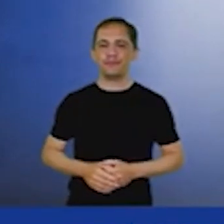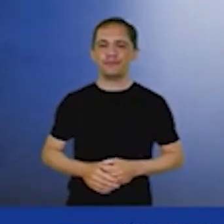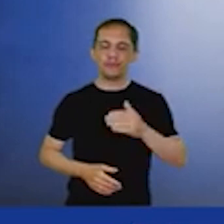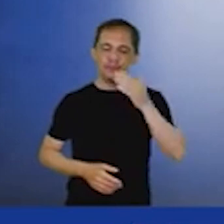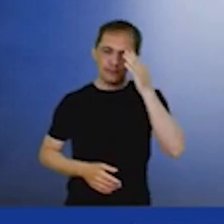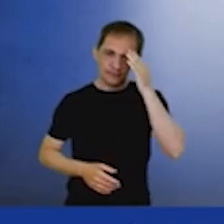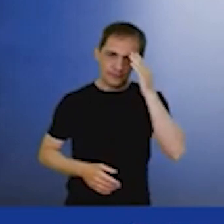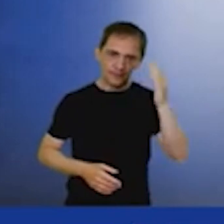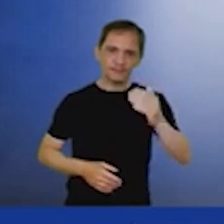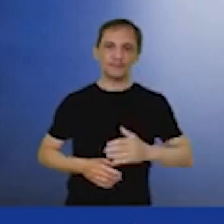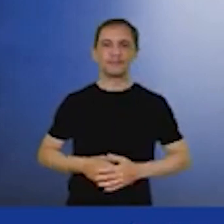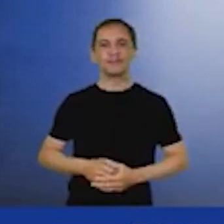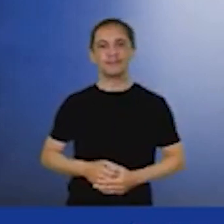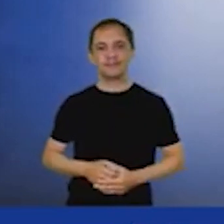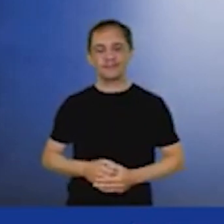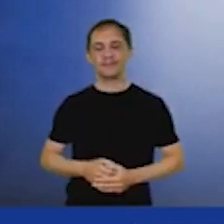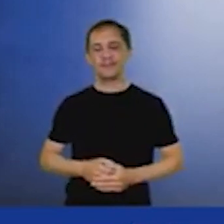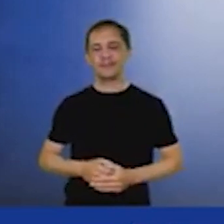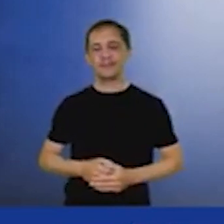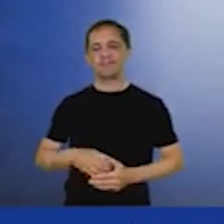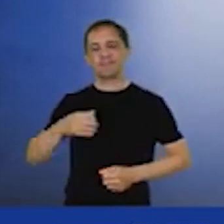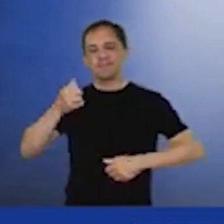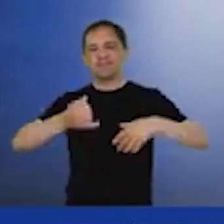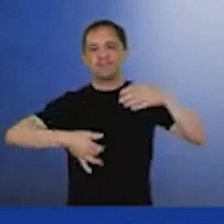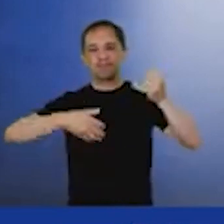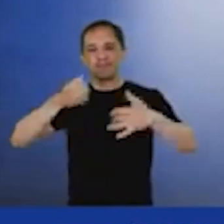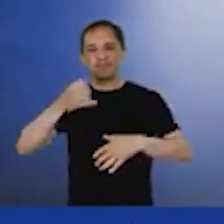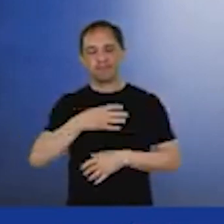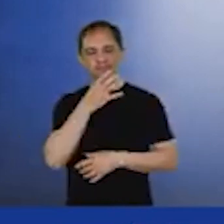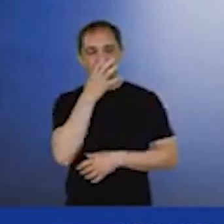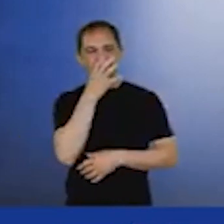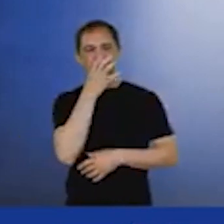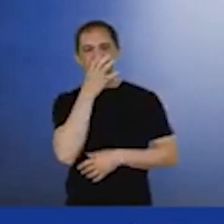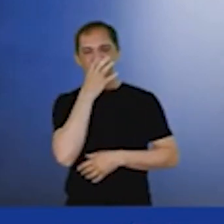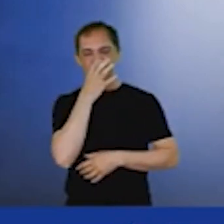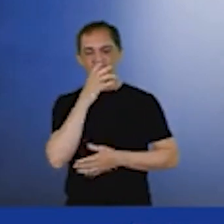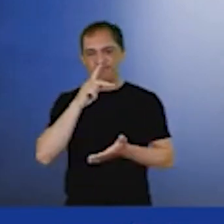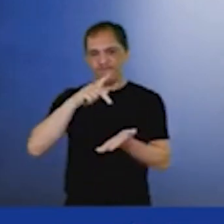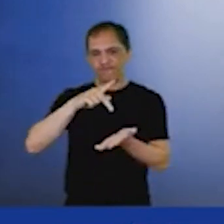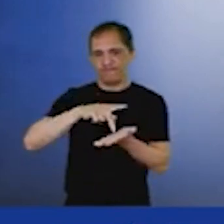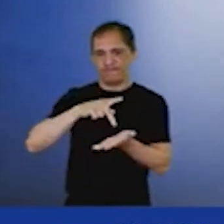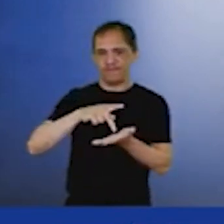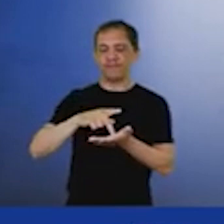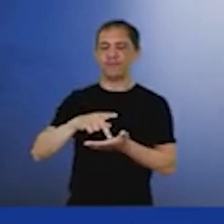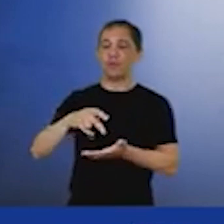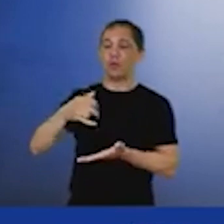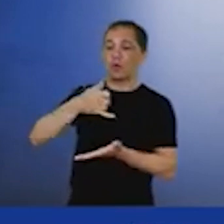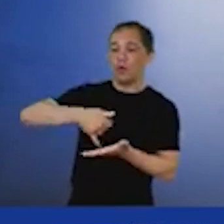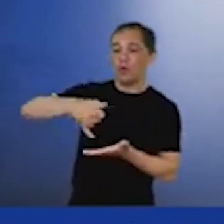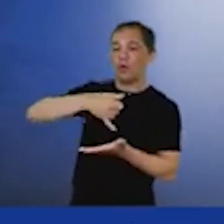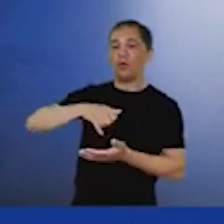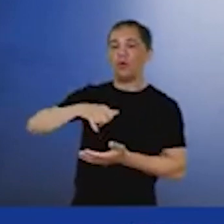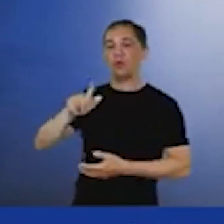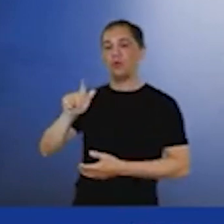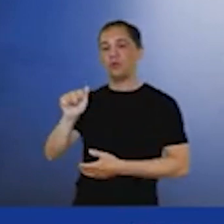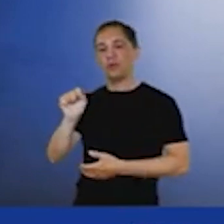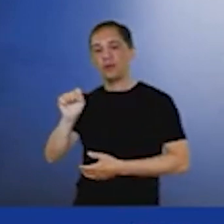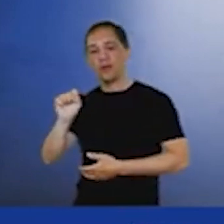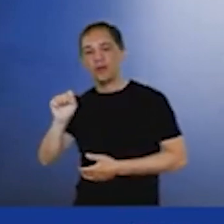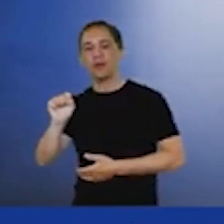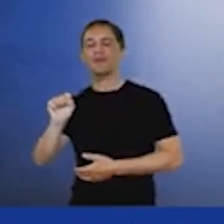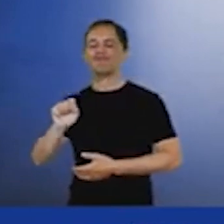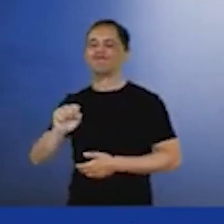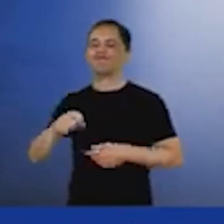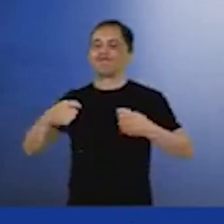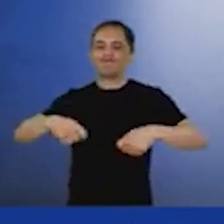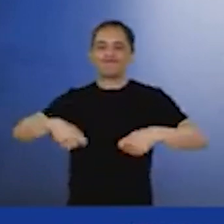Excelente a sua explanação. É inegável o papel do óleo e gás nessa transição energética e na segurança